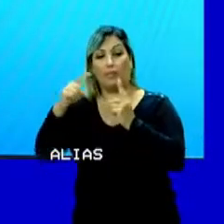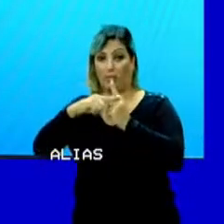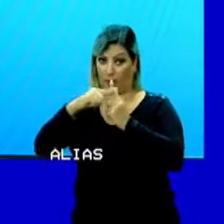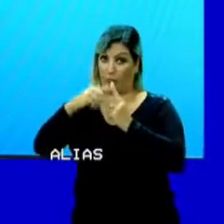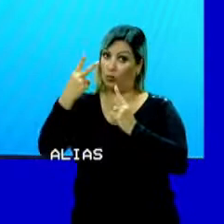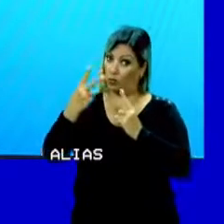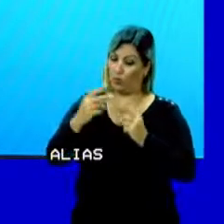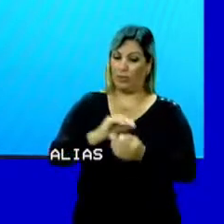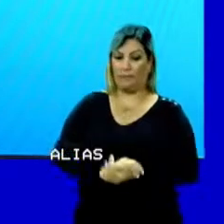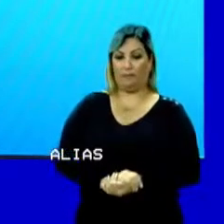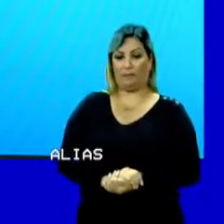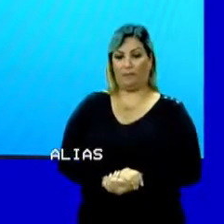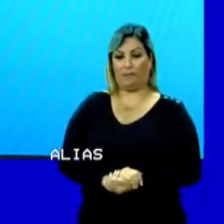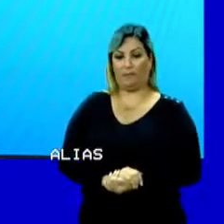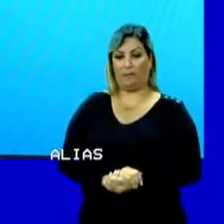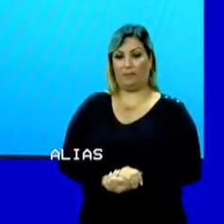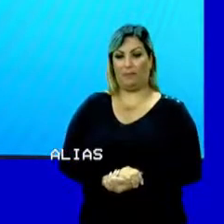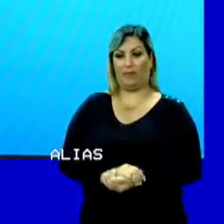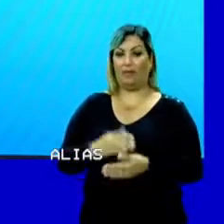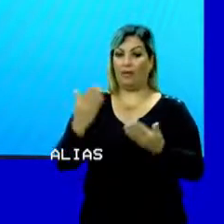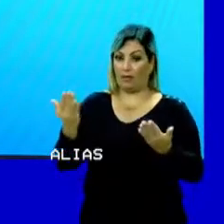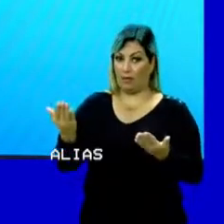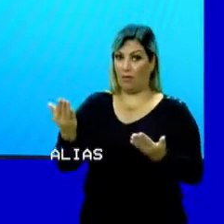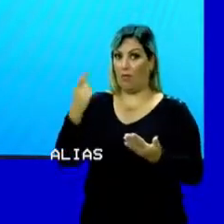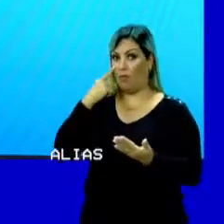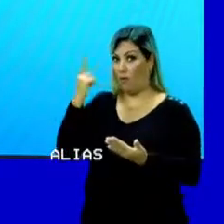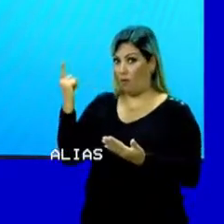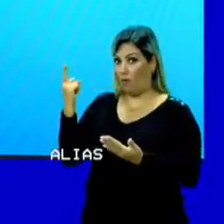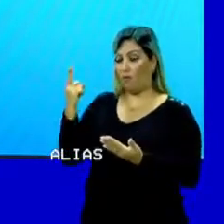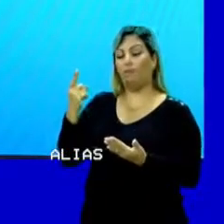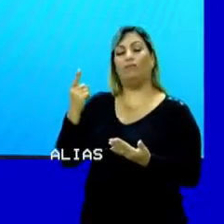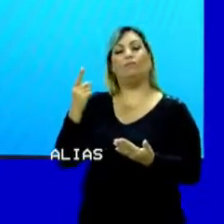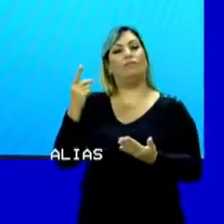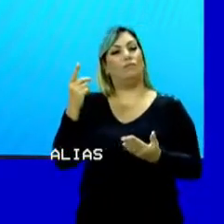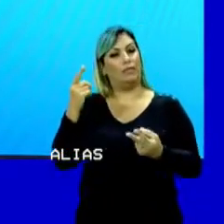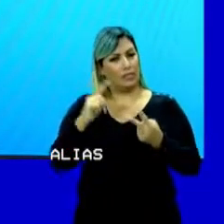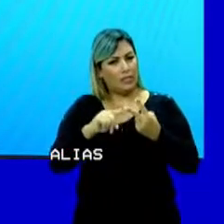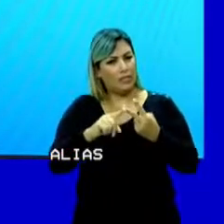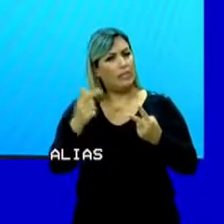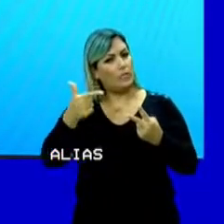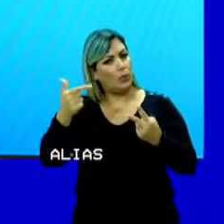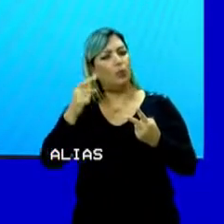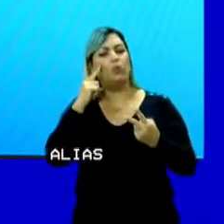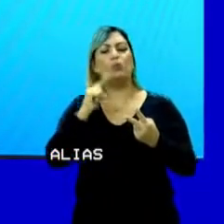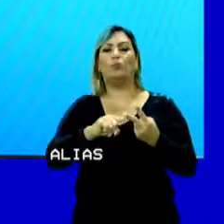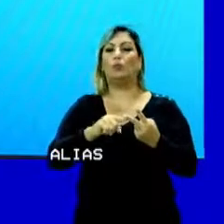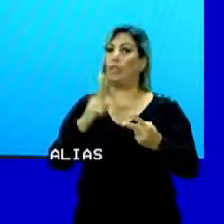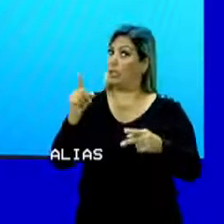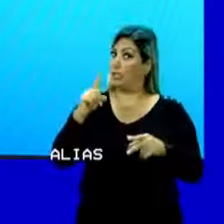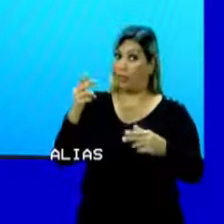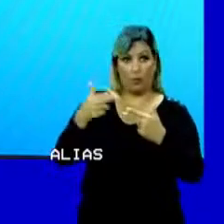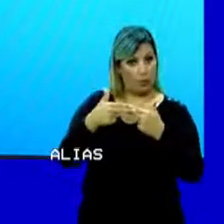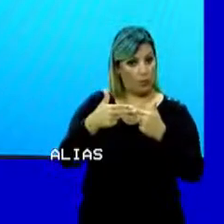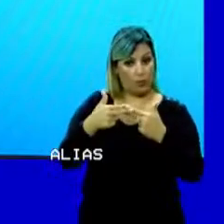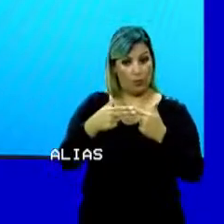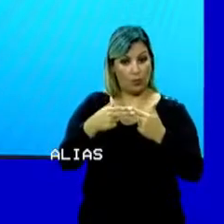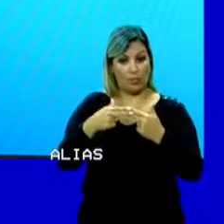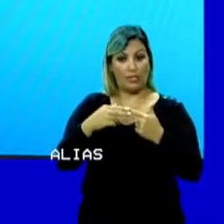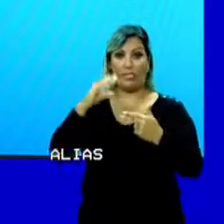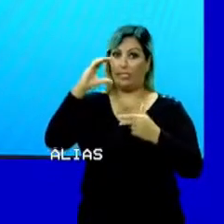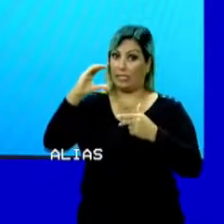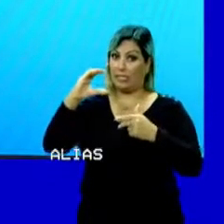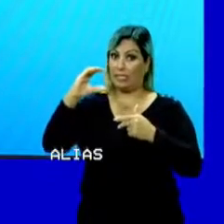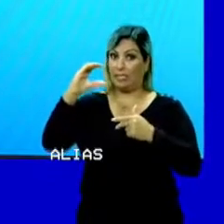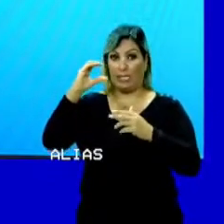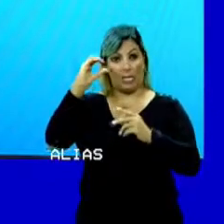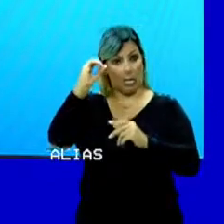2. Super jovens, primeiro passo depois desse... O segundo passo, na verdade, né? Não trabalhe com graus Celsius.